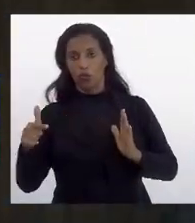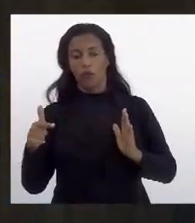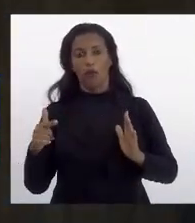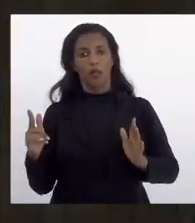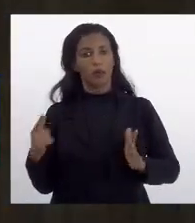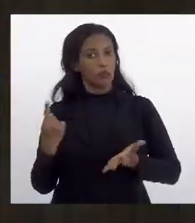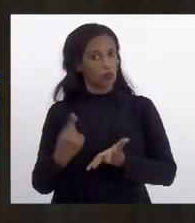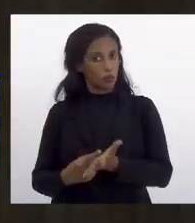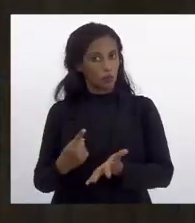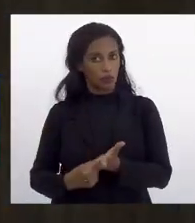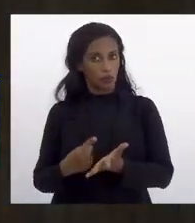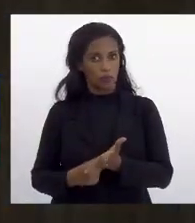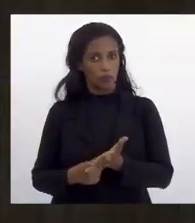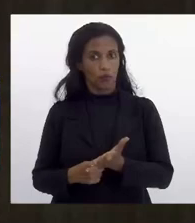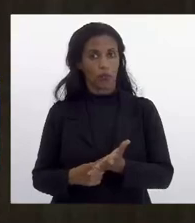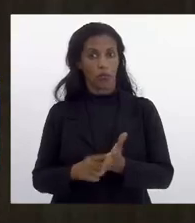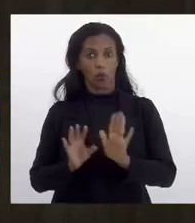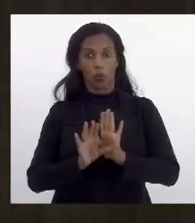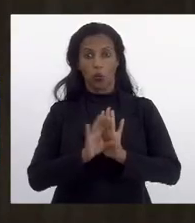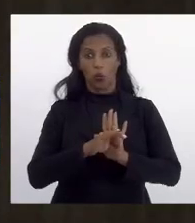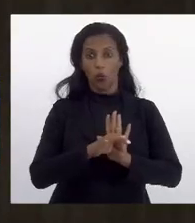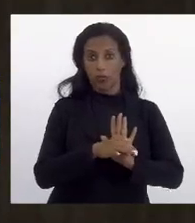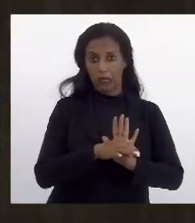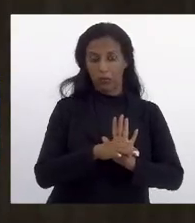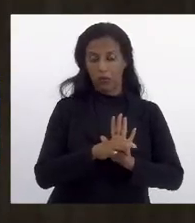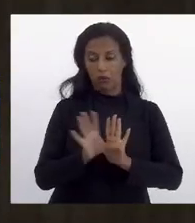acordo. Então, no conceito é...